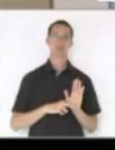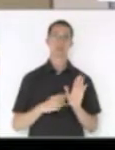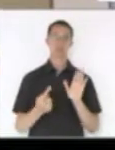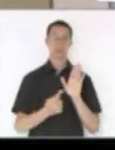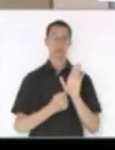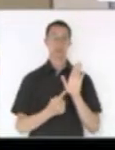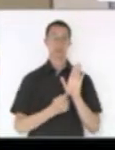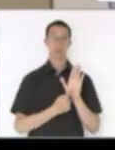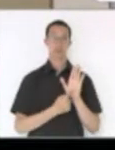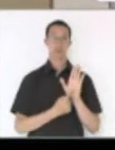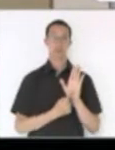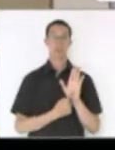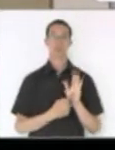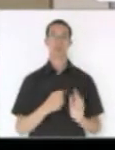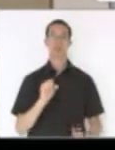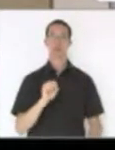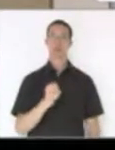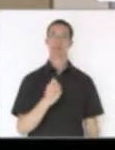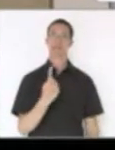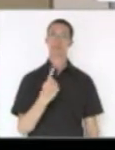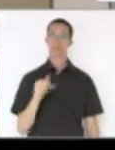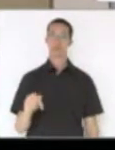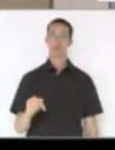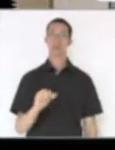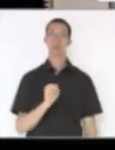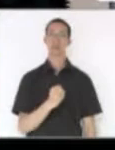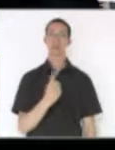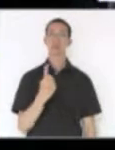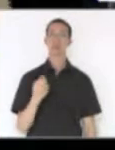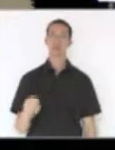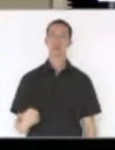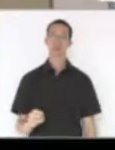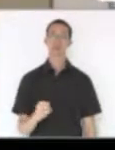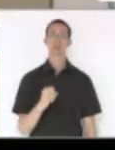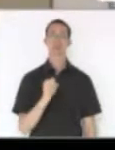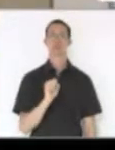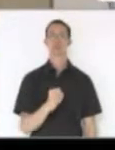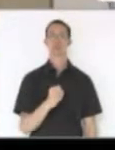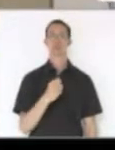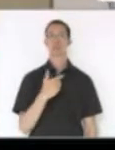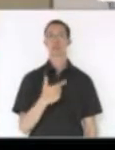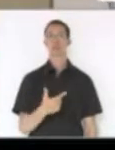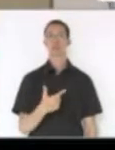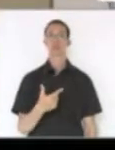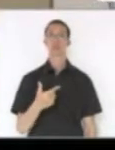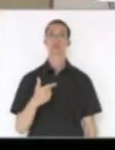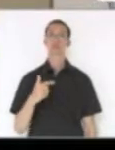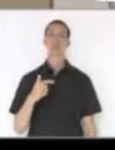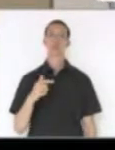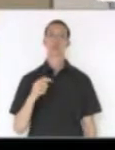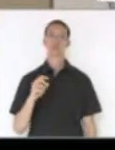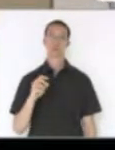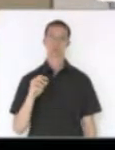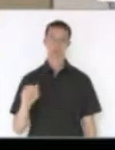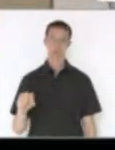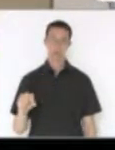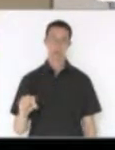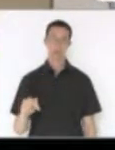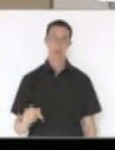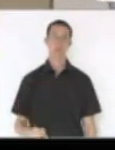indicações, 817, 818, 824 a 827,